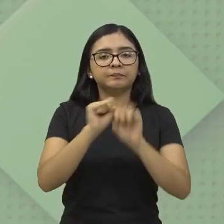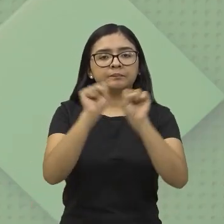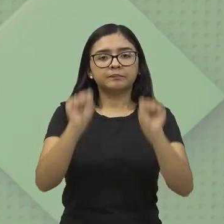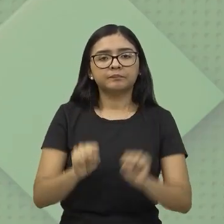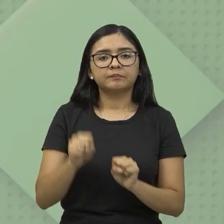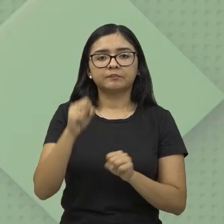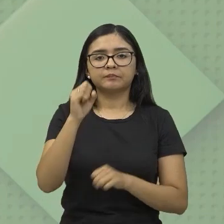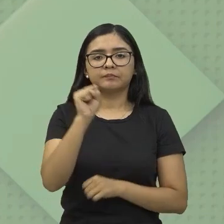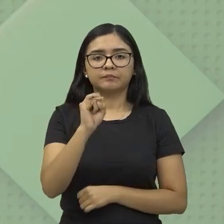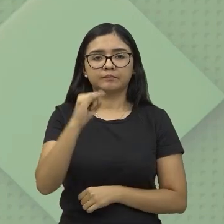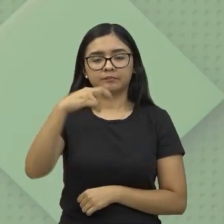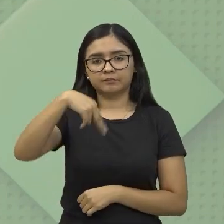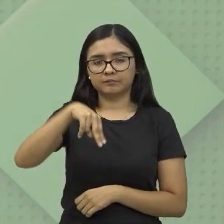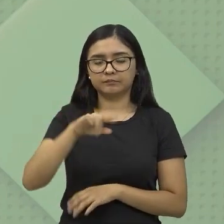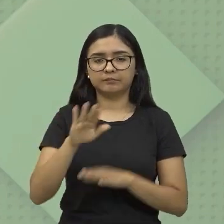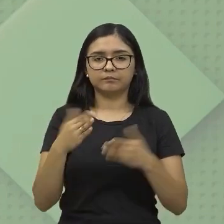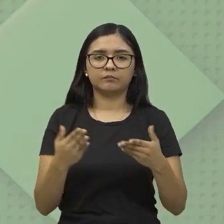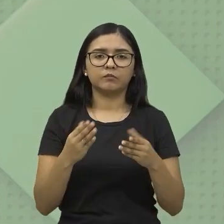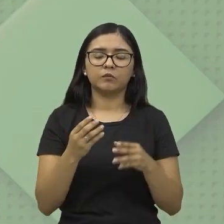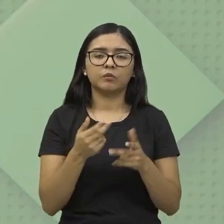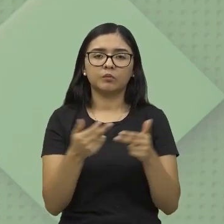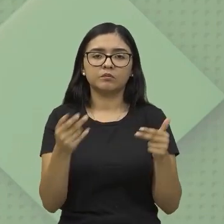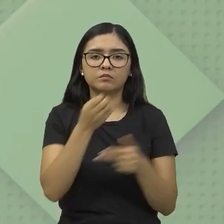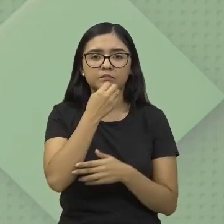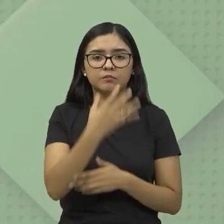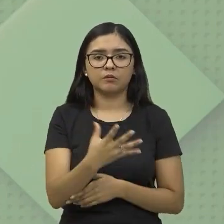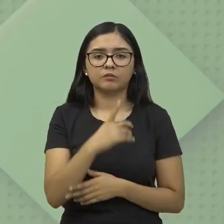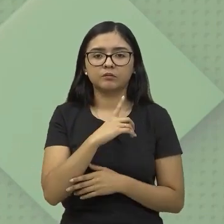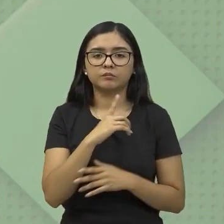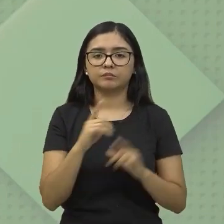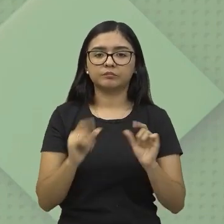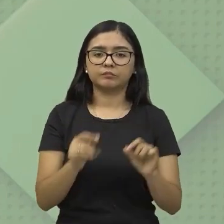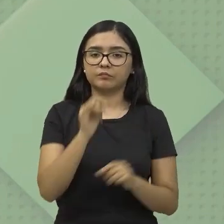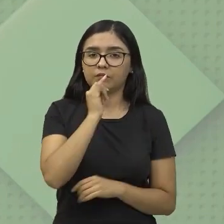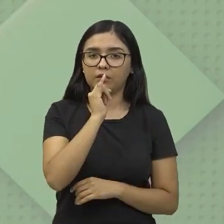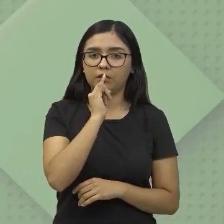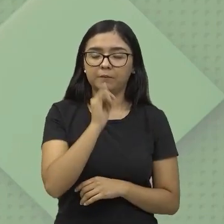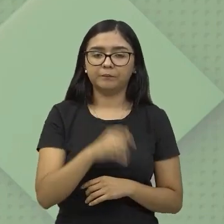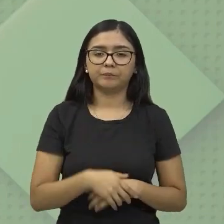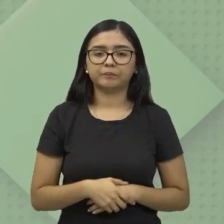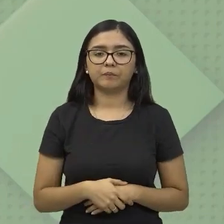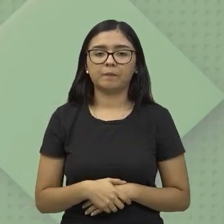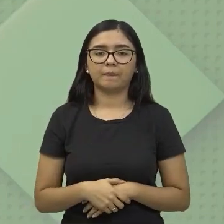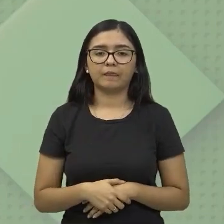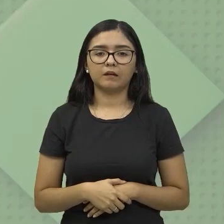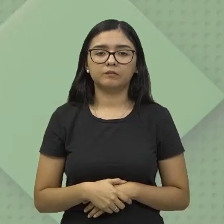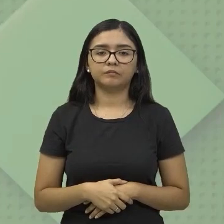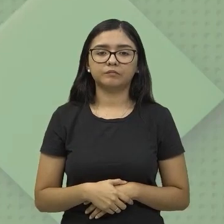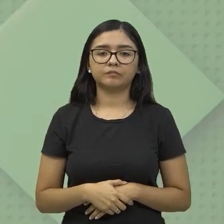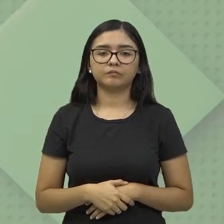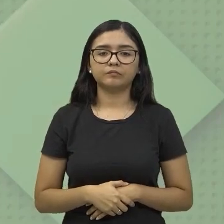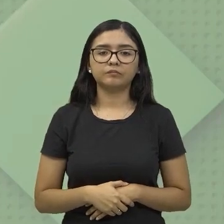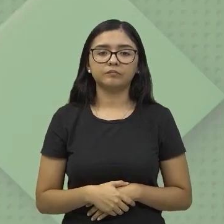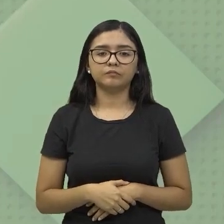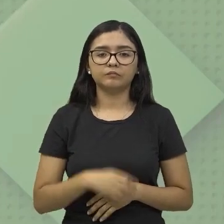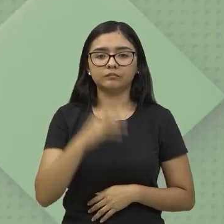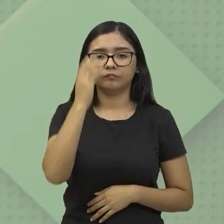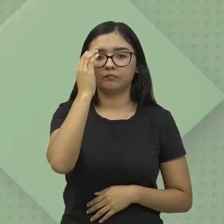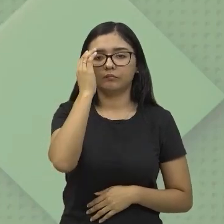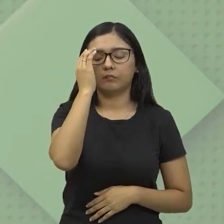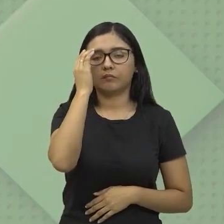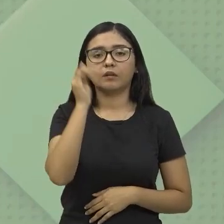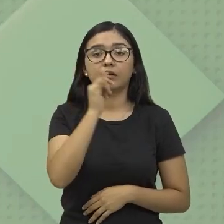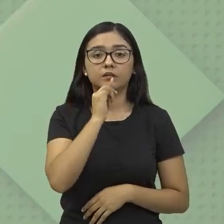nacional? Das vantagens que a gente tem, nós temos aí, por exemplo, que fica difícil, né, de